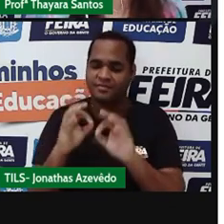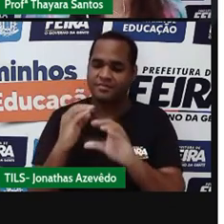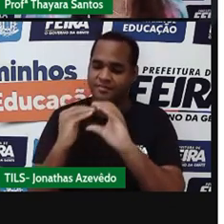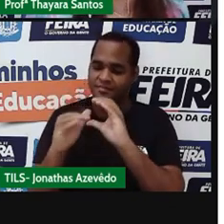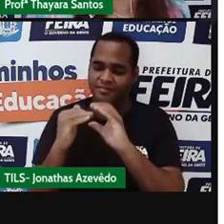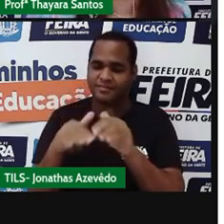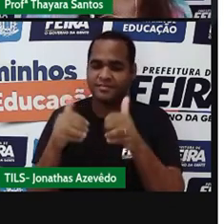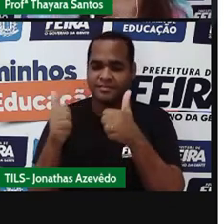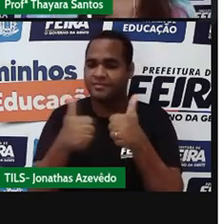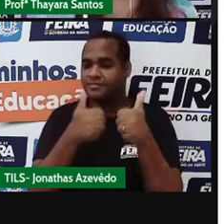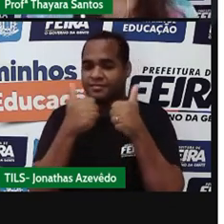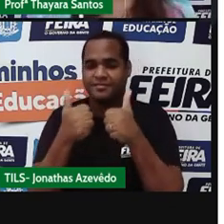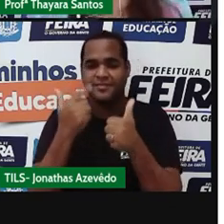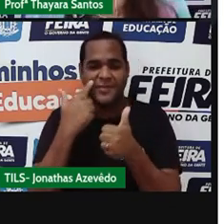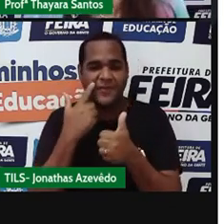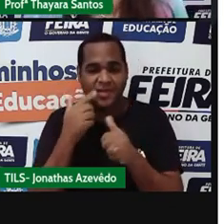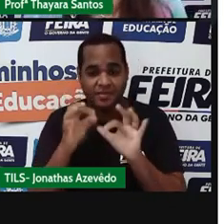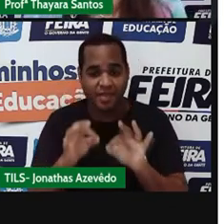se tá tudo certo.